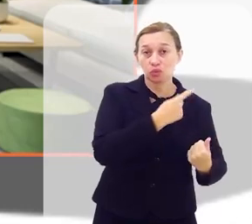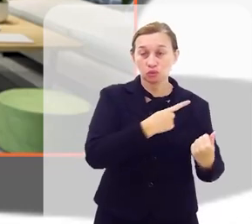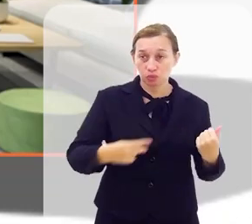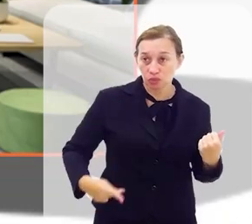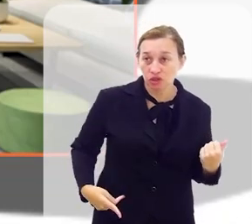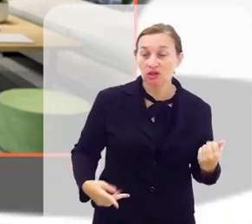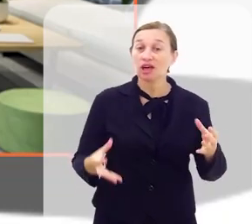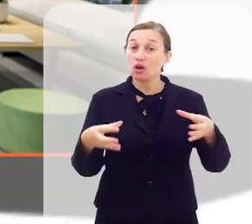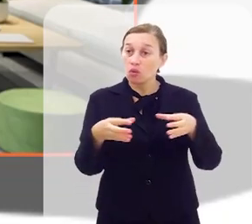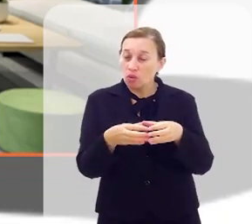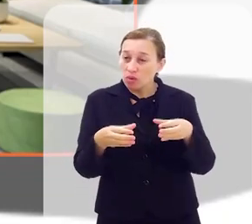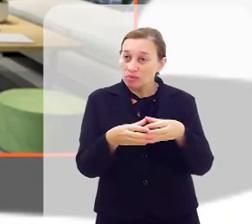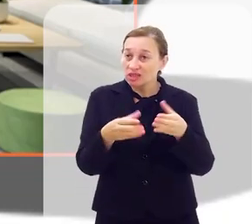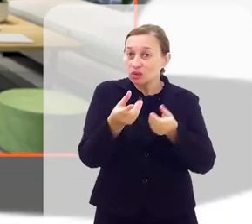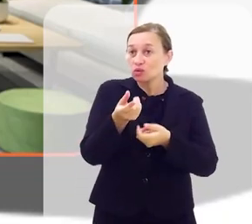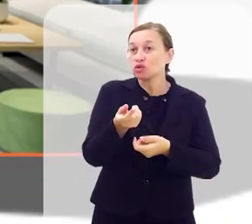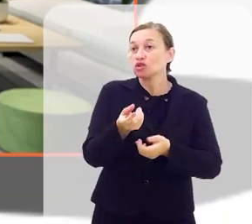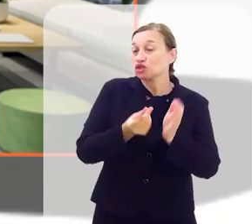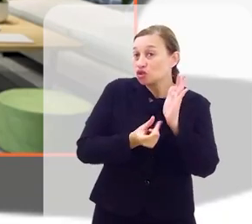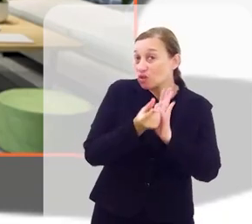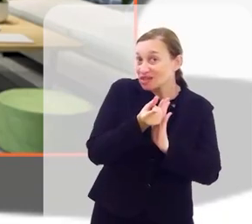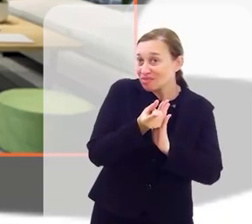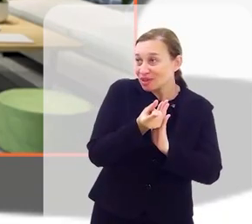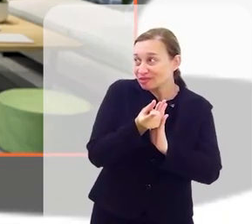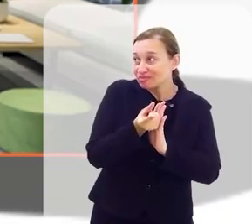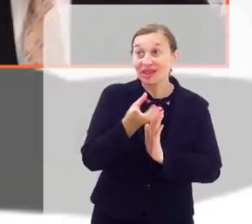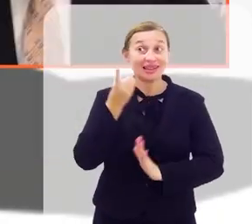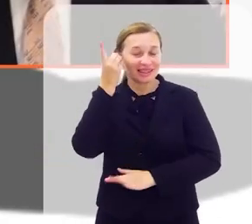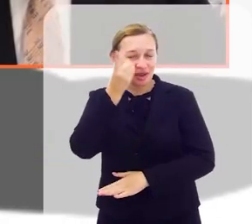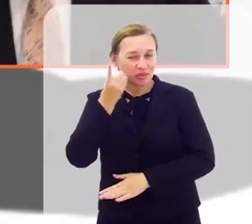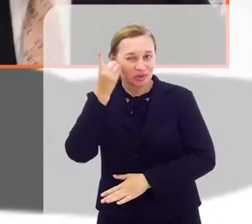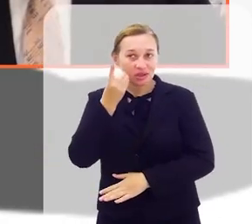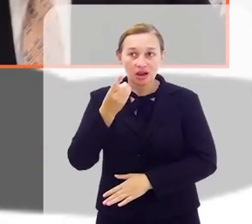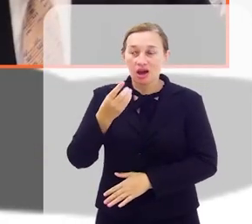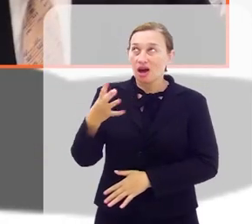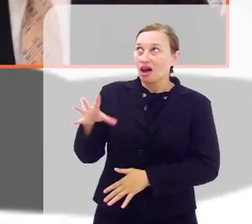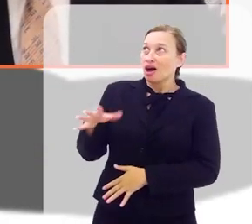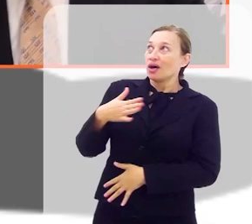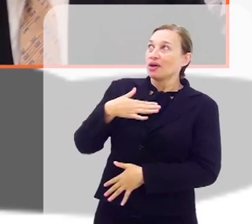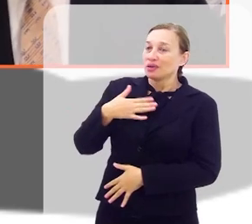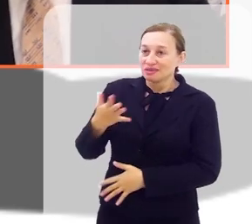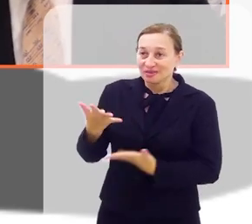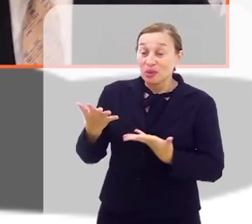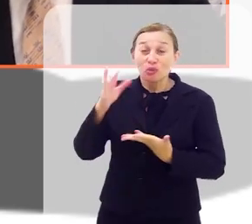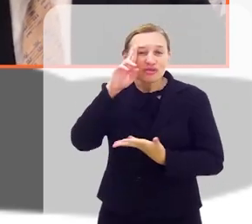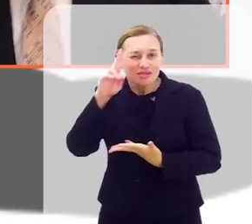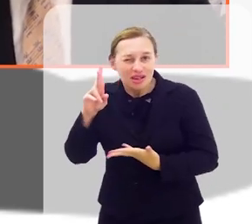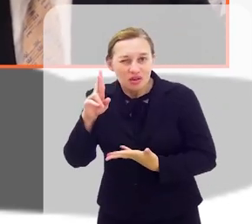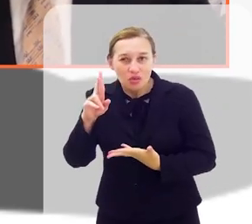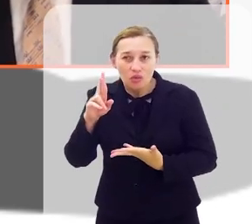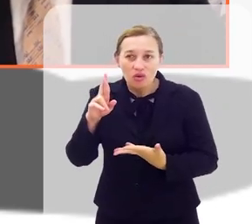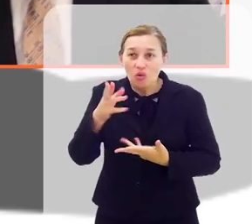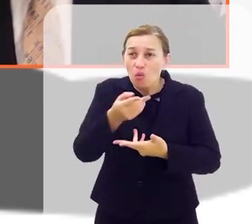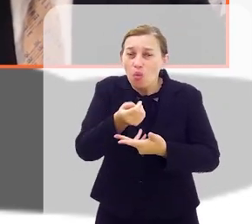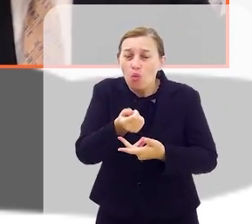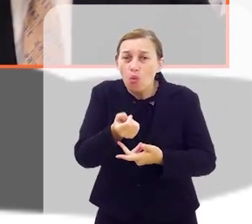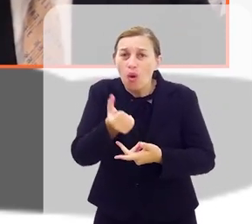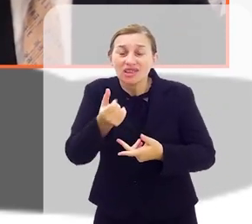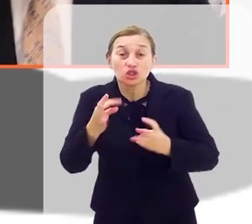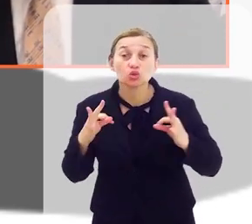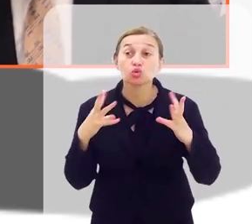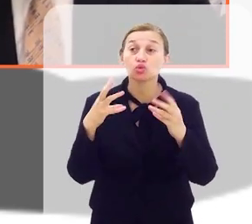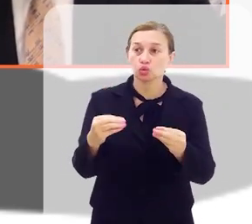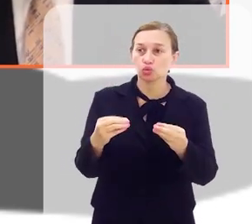suplente na Comissão de Orçamento. Deputado, eu estou quase sem ar aqui. O senhor participa de absolutamente quase